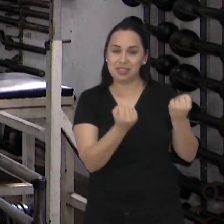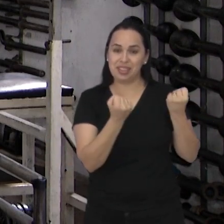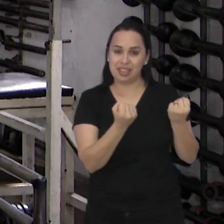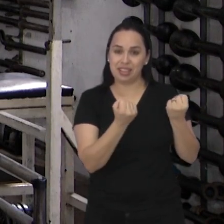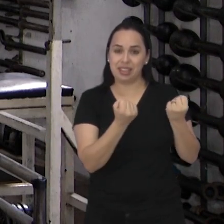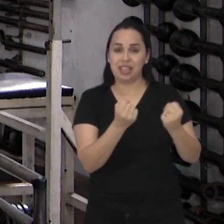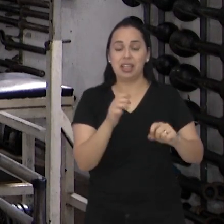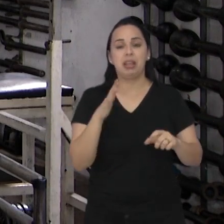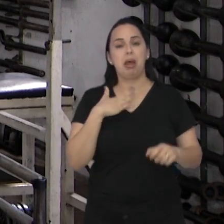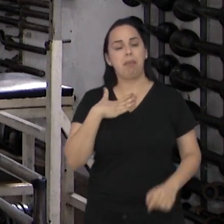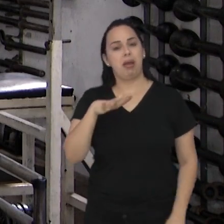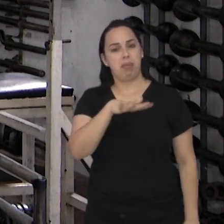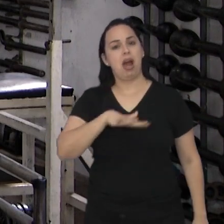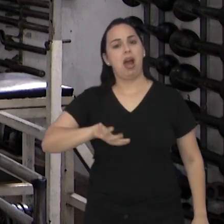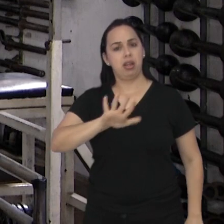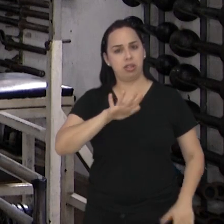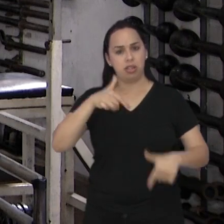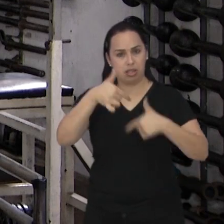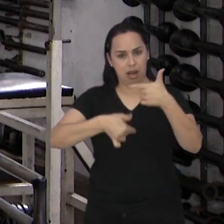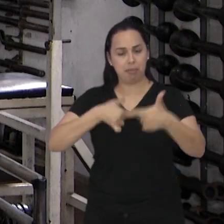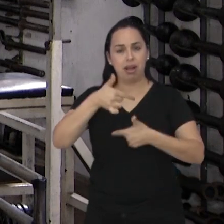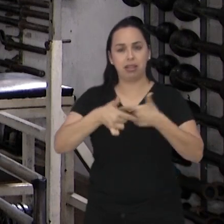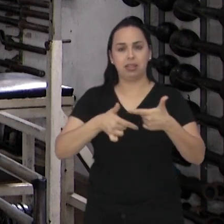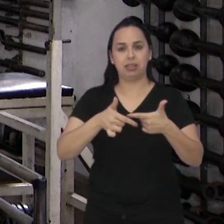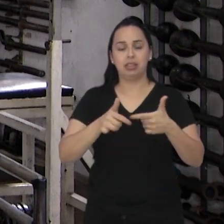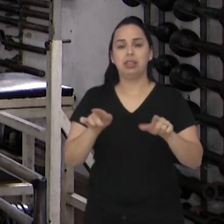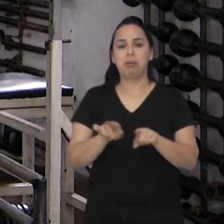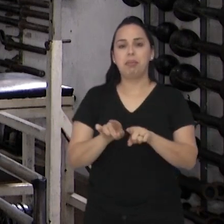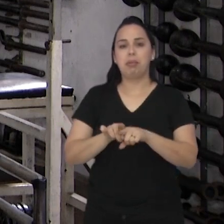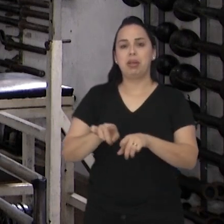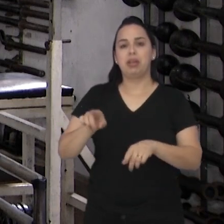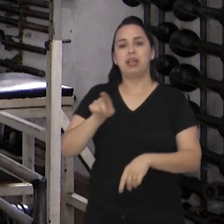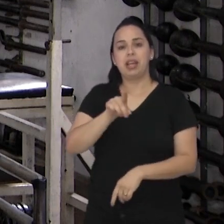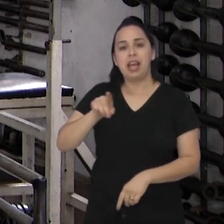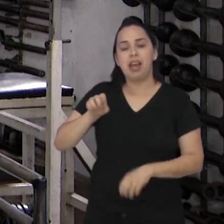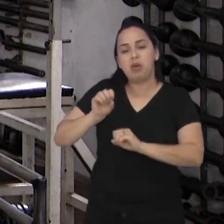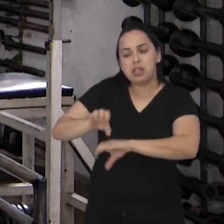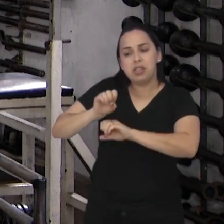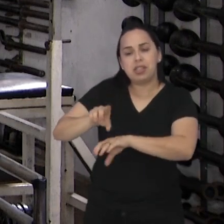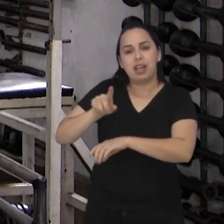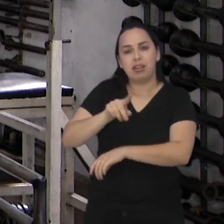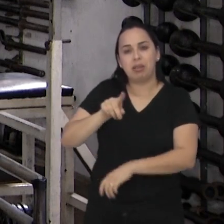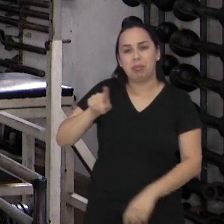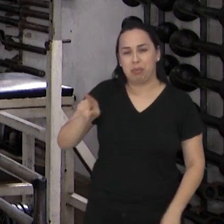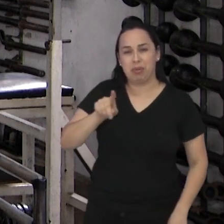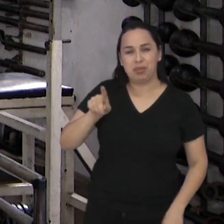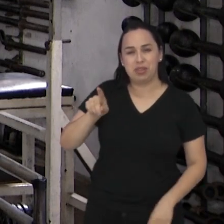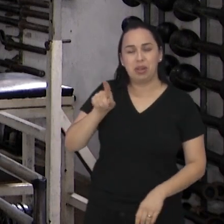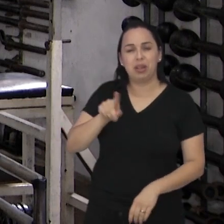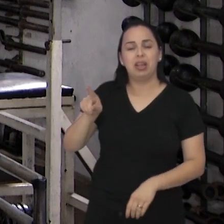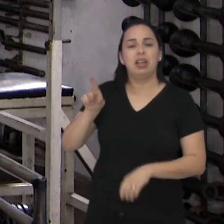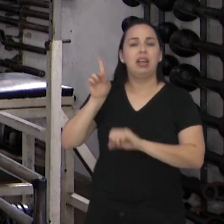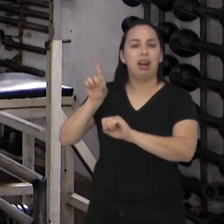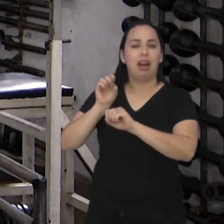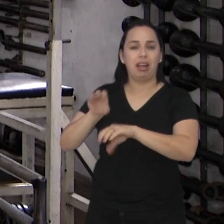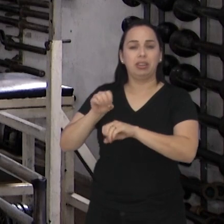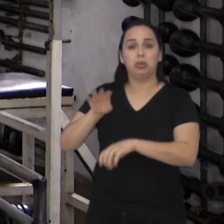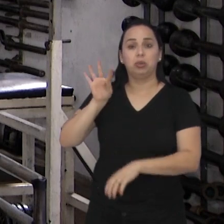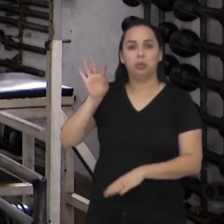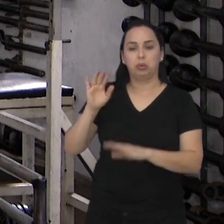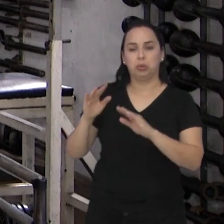não só no meu campo de trabalho, né? Eu lecionei 11 anos no Tênis Clube de São José dos Campos.